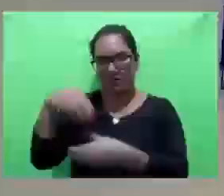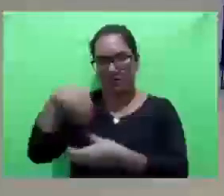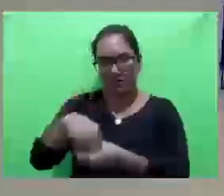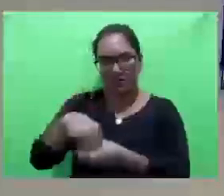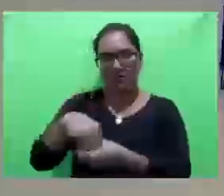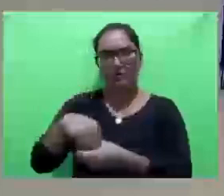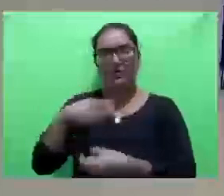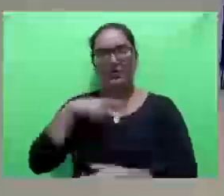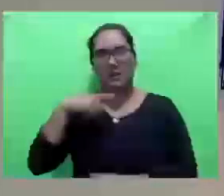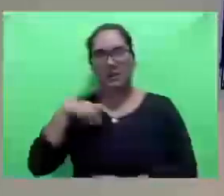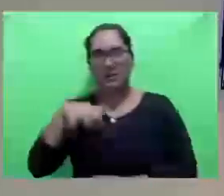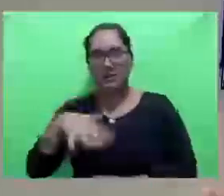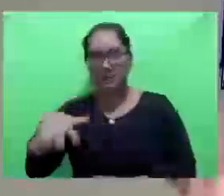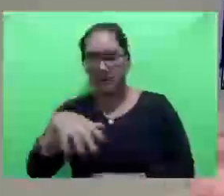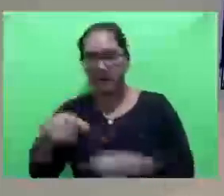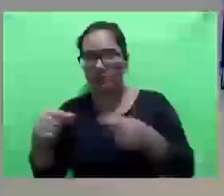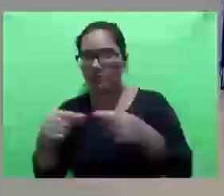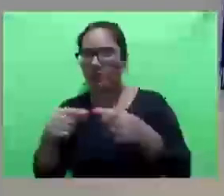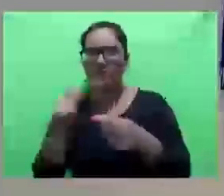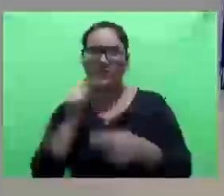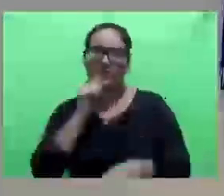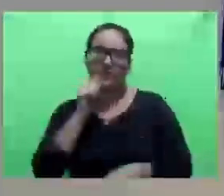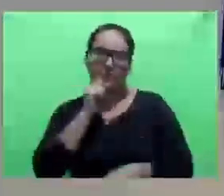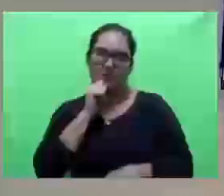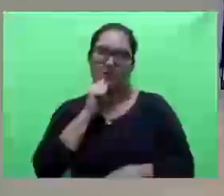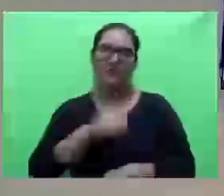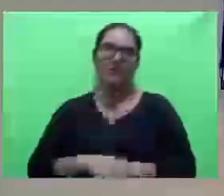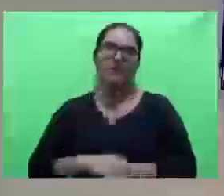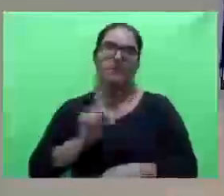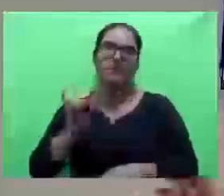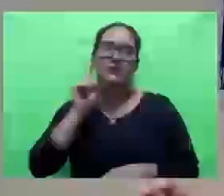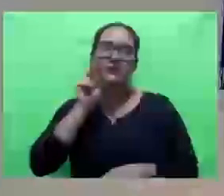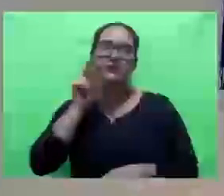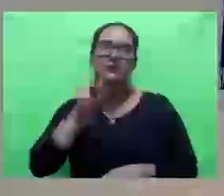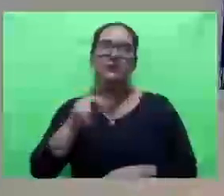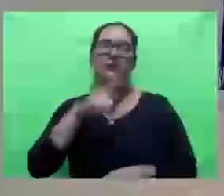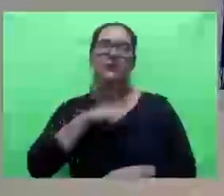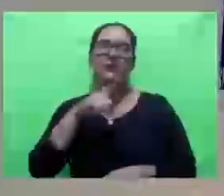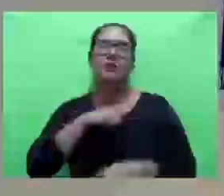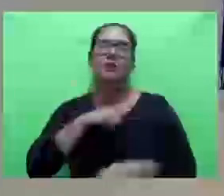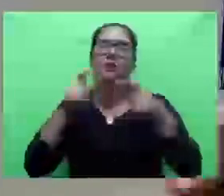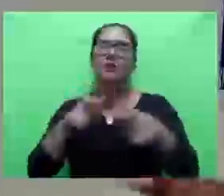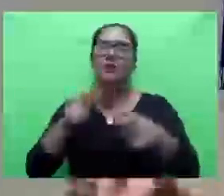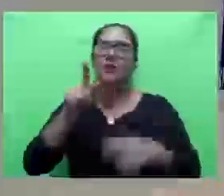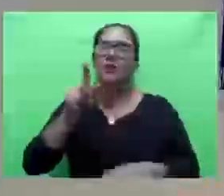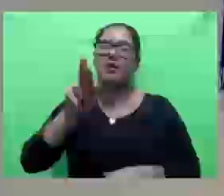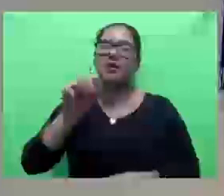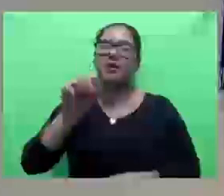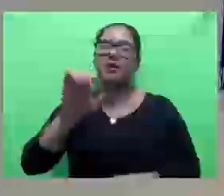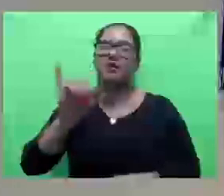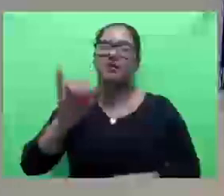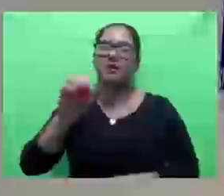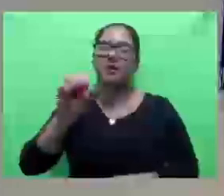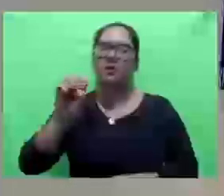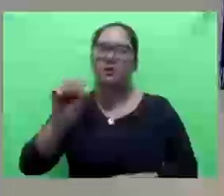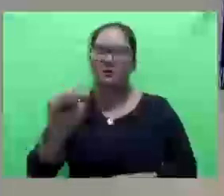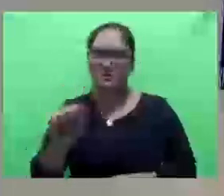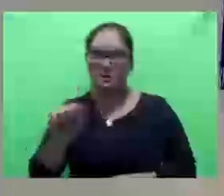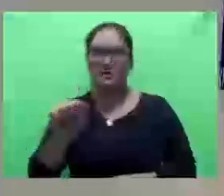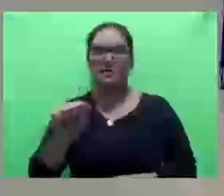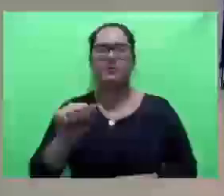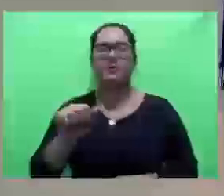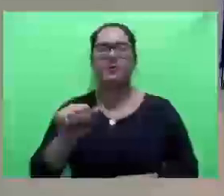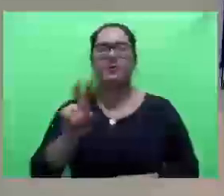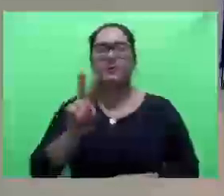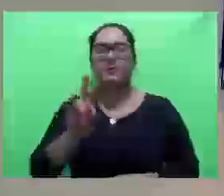um espaço para isso. Porque quando falou, lá o sítio, Ritz, lá é lá na Graciosa, lá no cantão, e